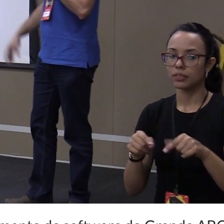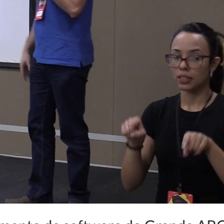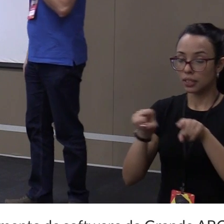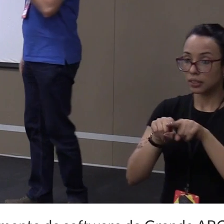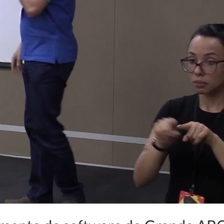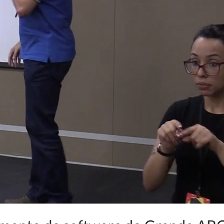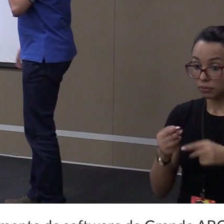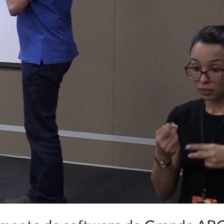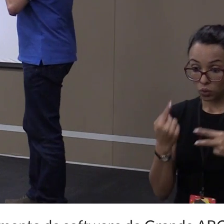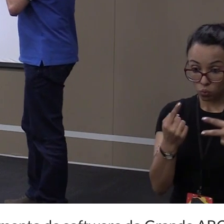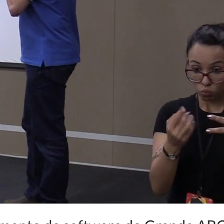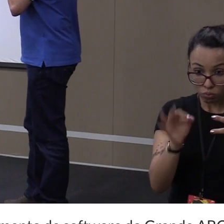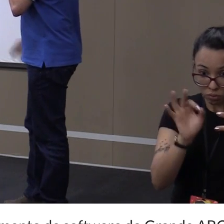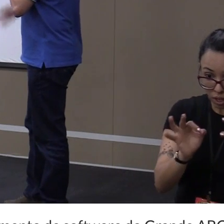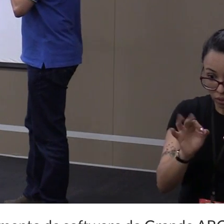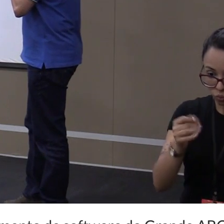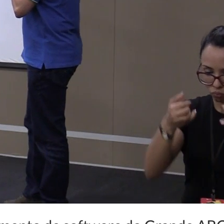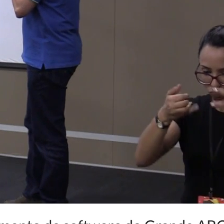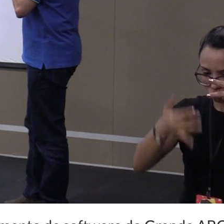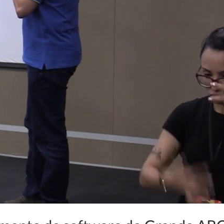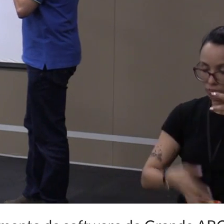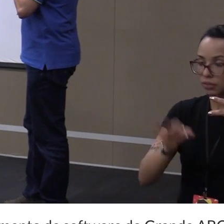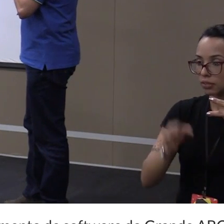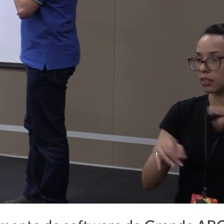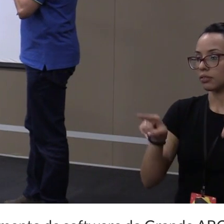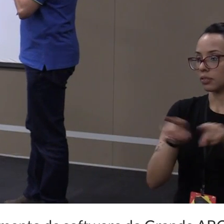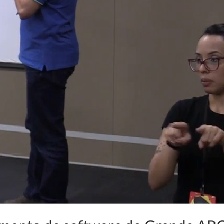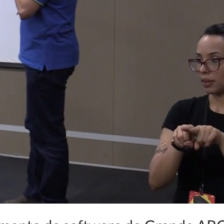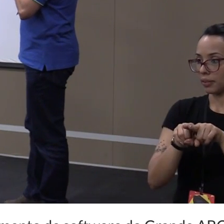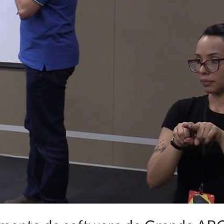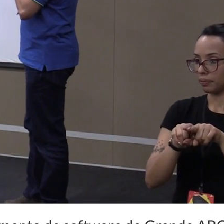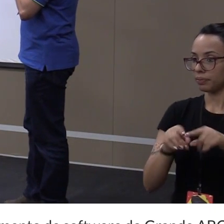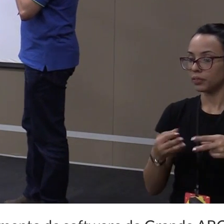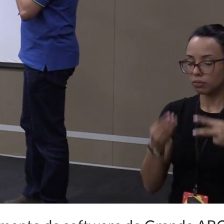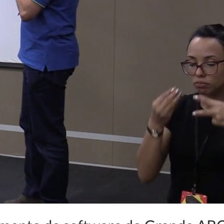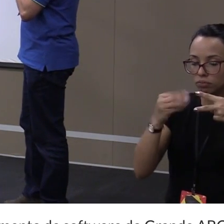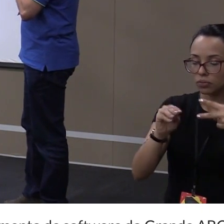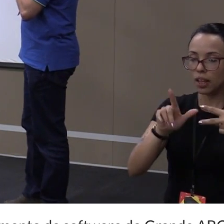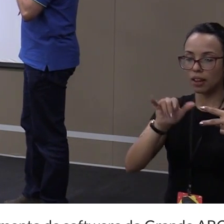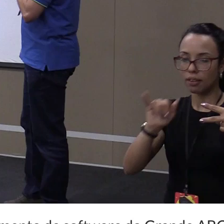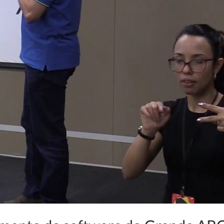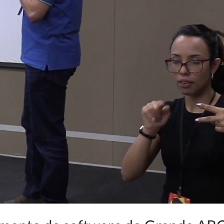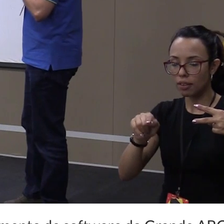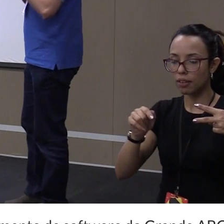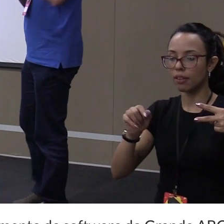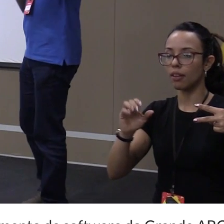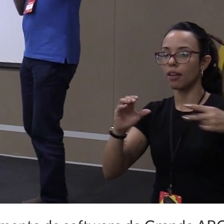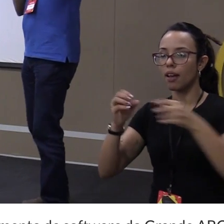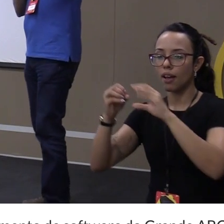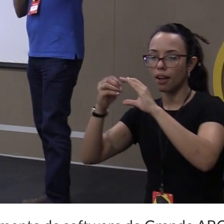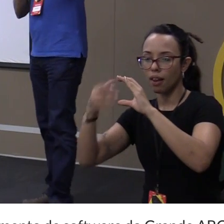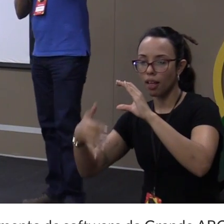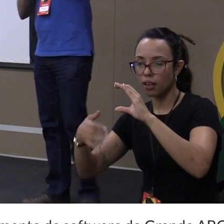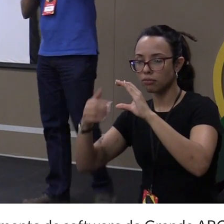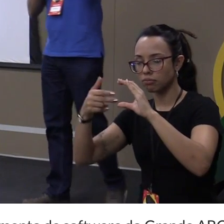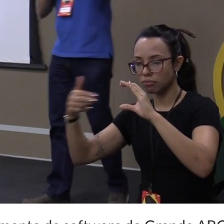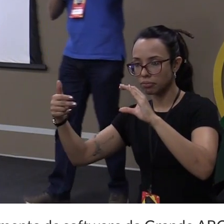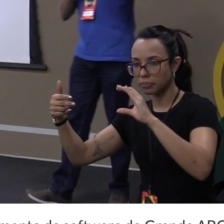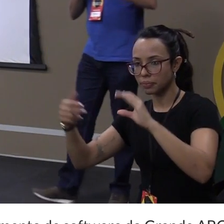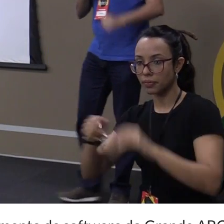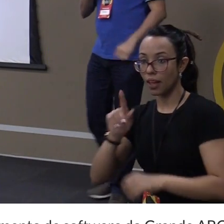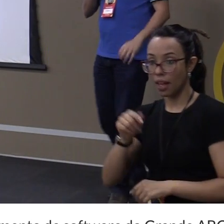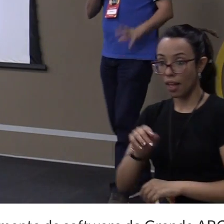funcionar com todos os outros. Pego todos e aparece aqui. LI, class edição atual. É a